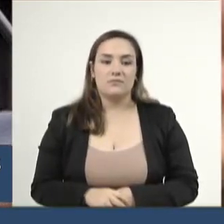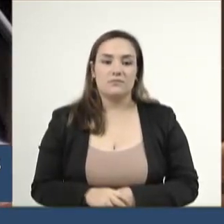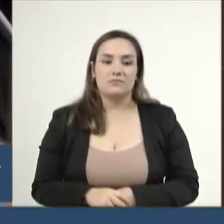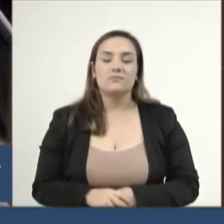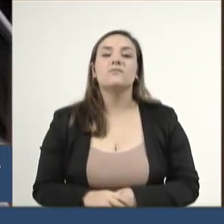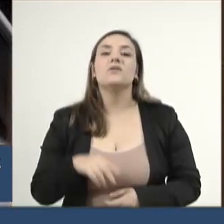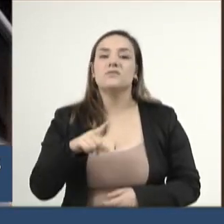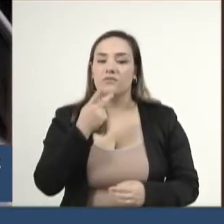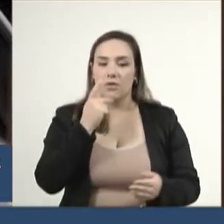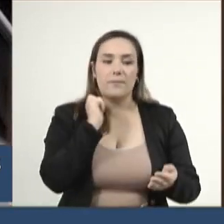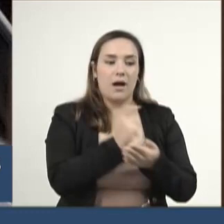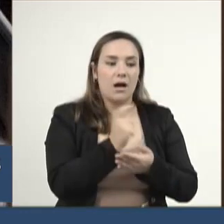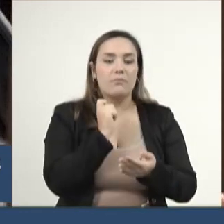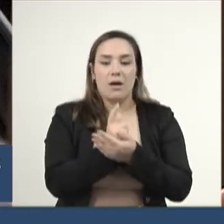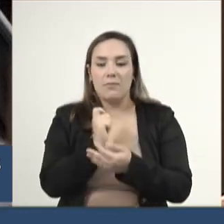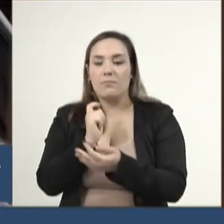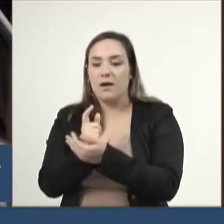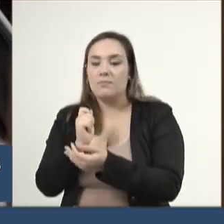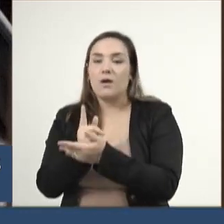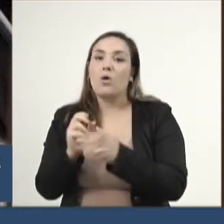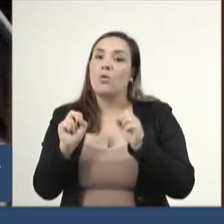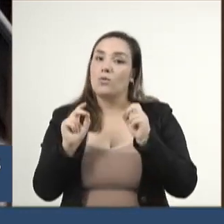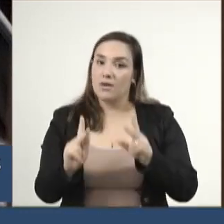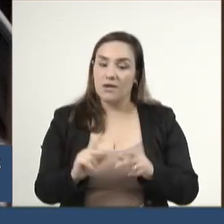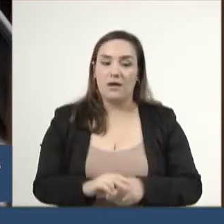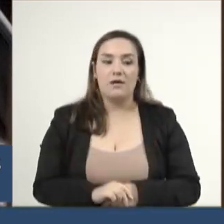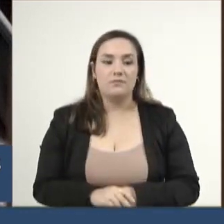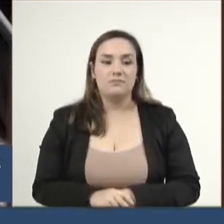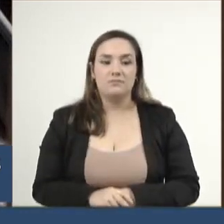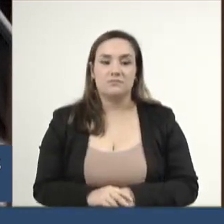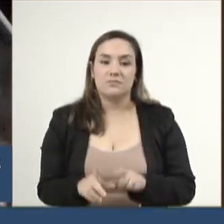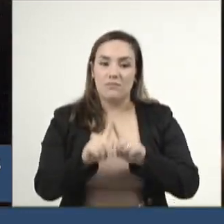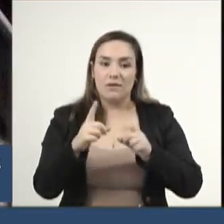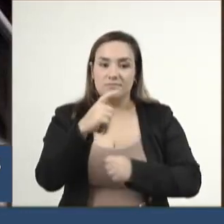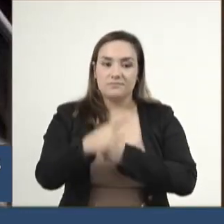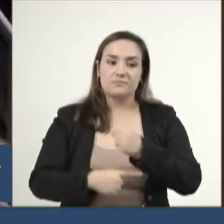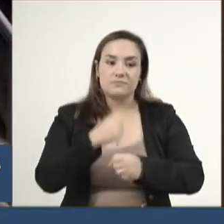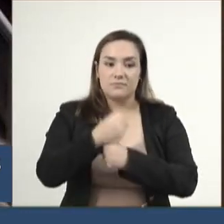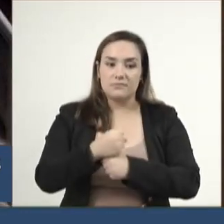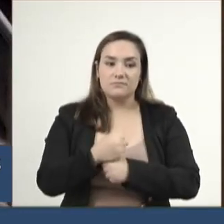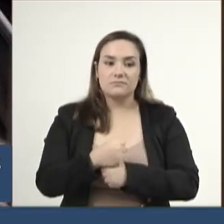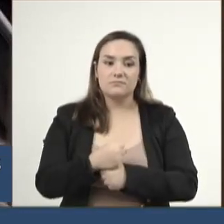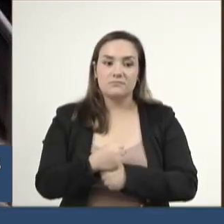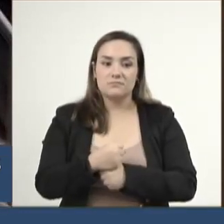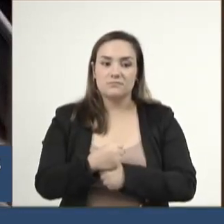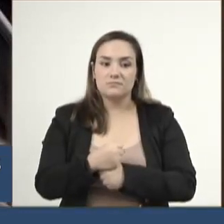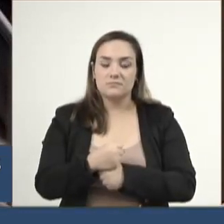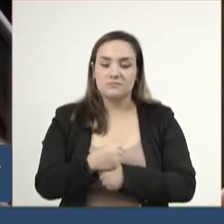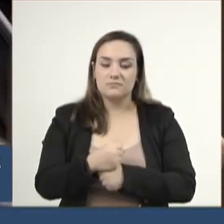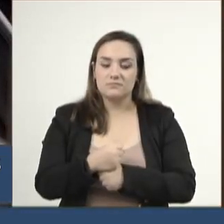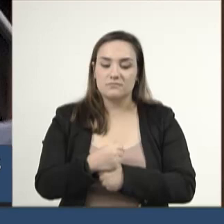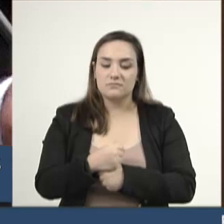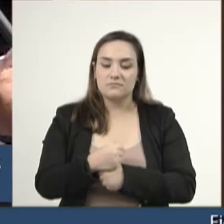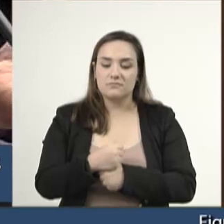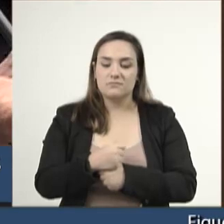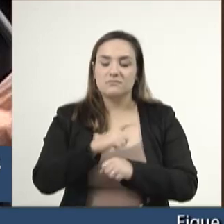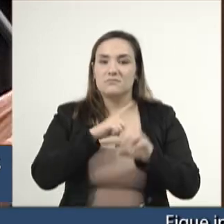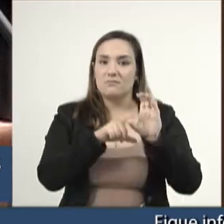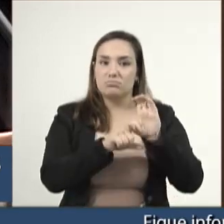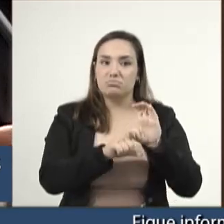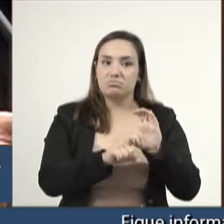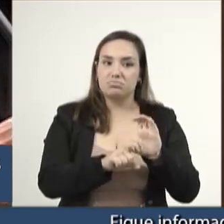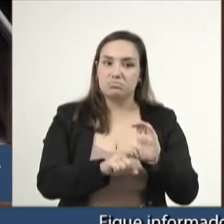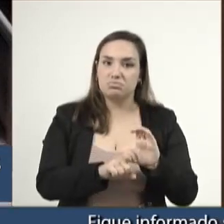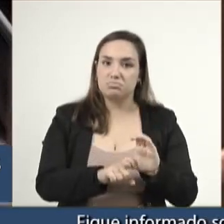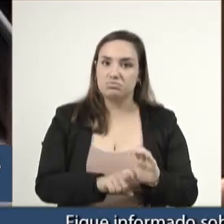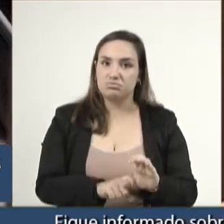pagou isso e pagou aquilo, mas nós estamos fechando o primeiro ano de governo com muito mais déficit